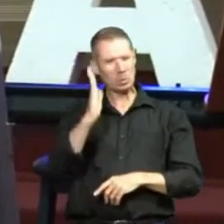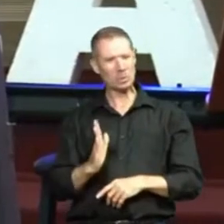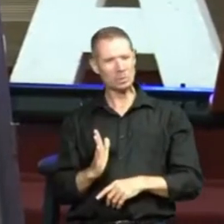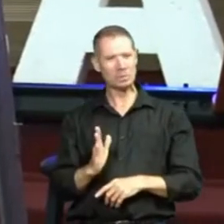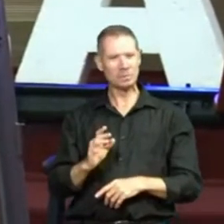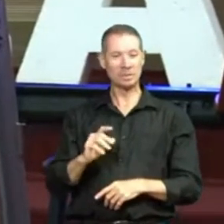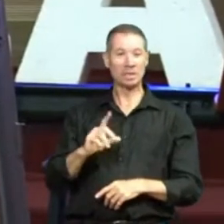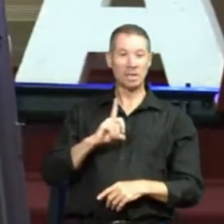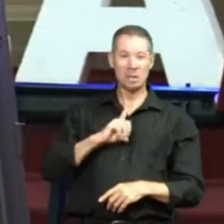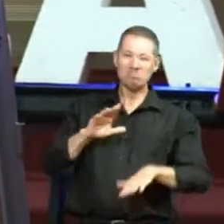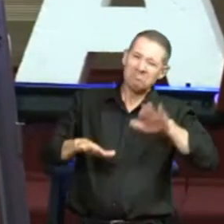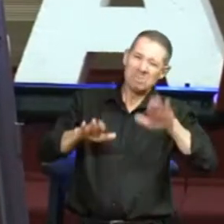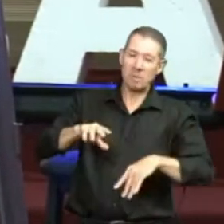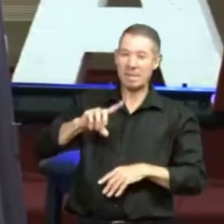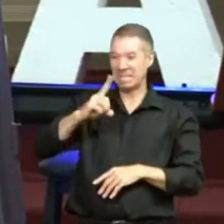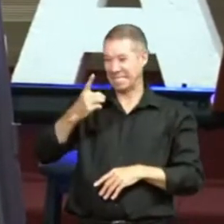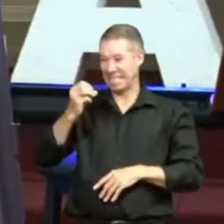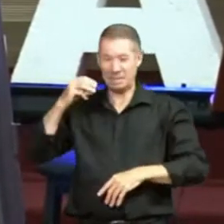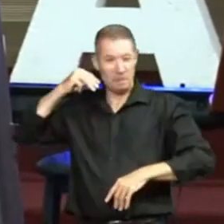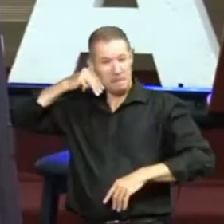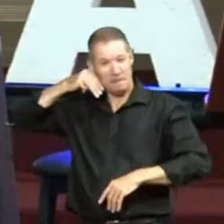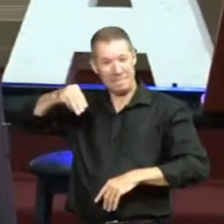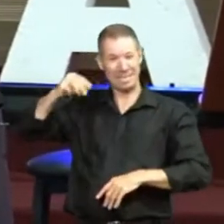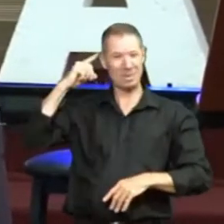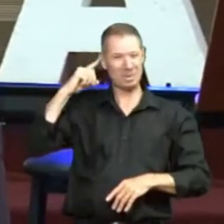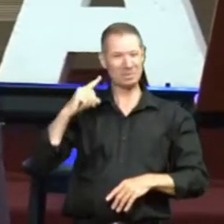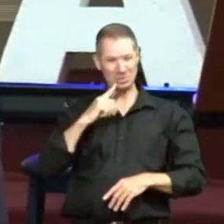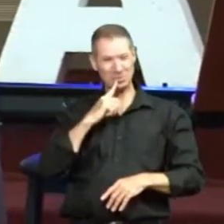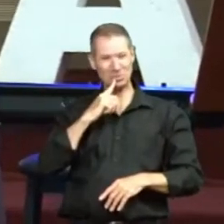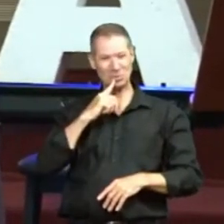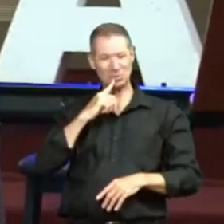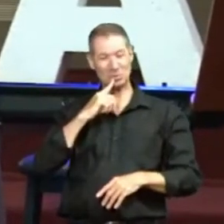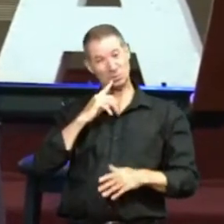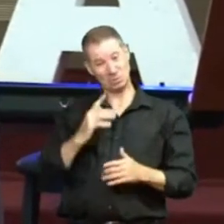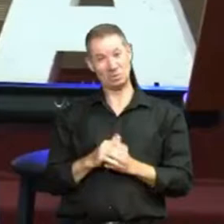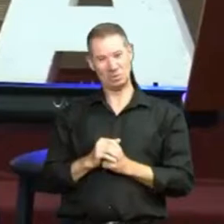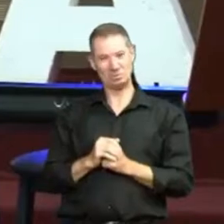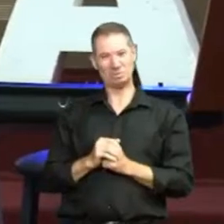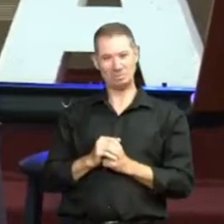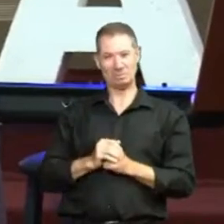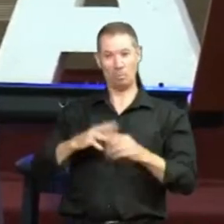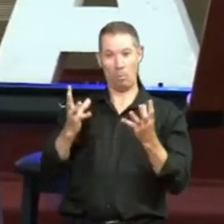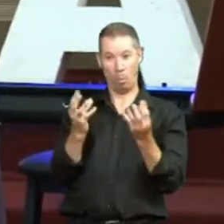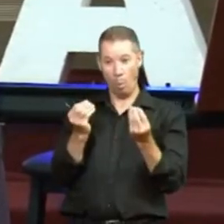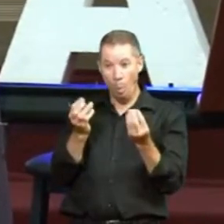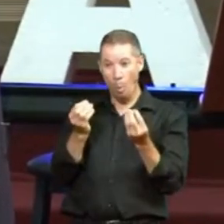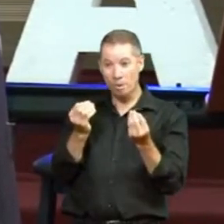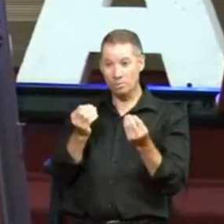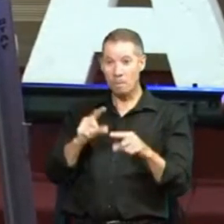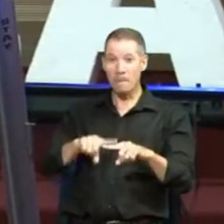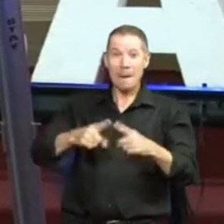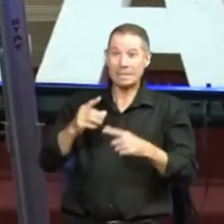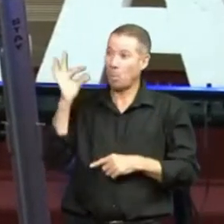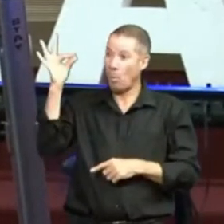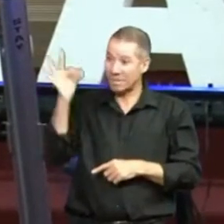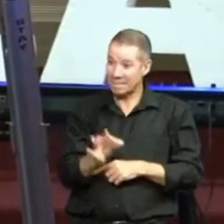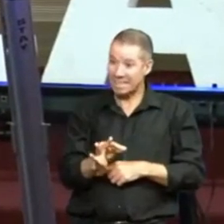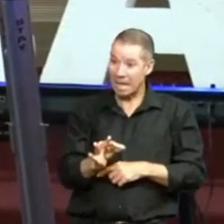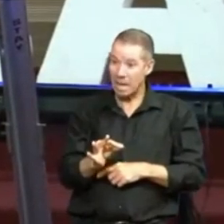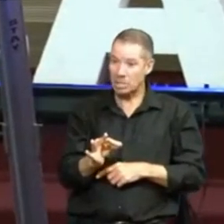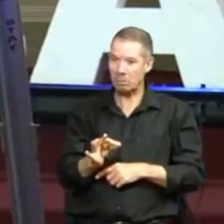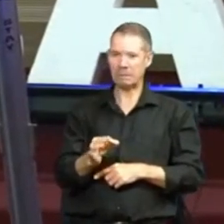10 milhões de surdos, e dentre os povos menos alcançados para Jesus, é o povo surdo. Por quê?